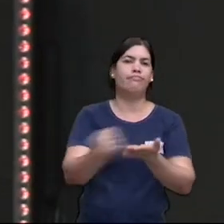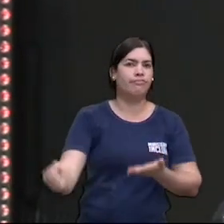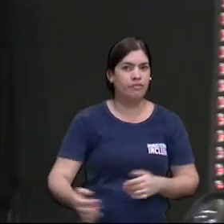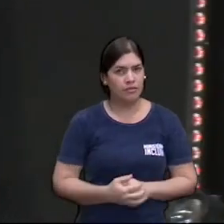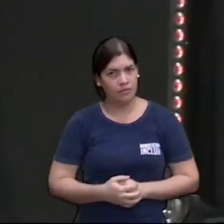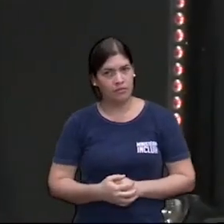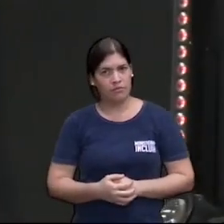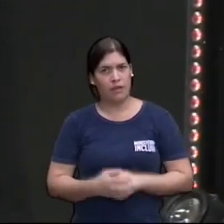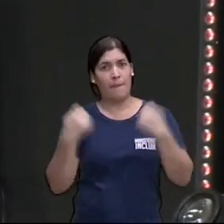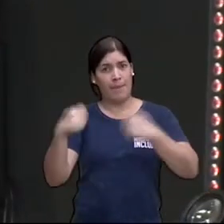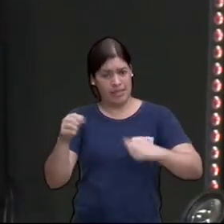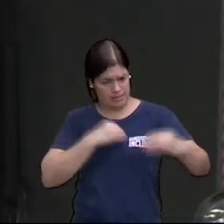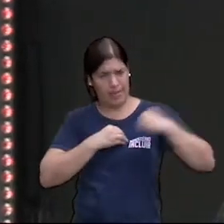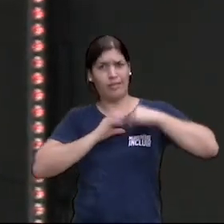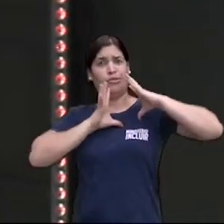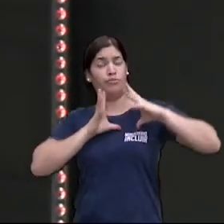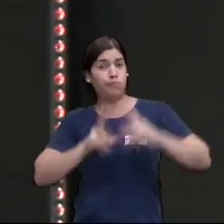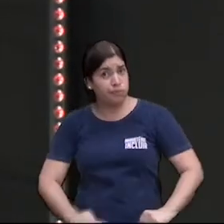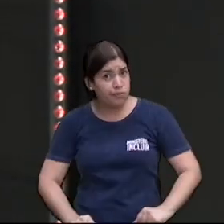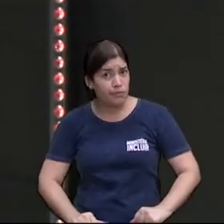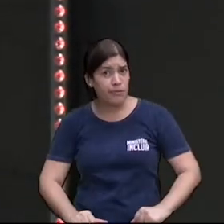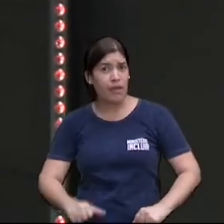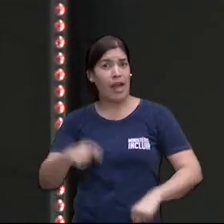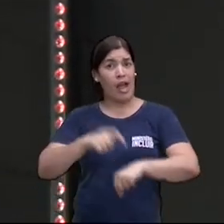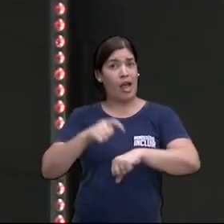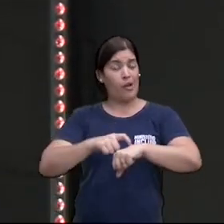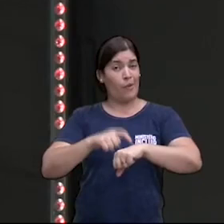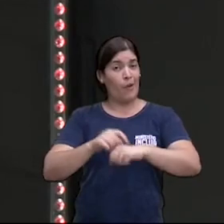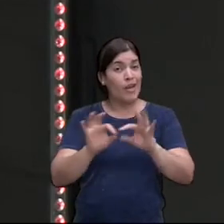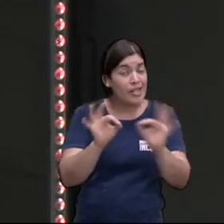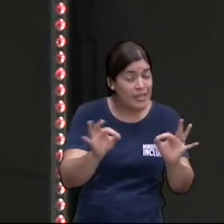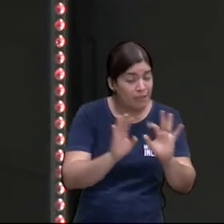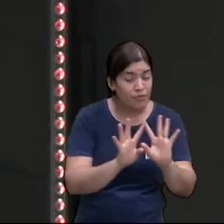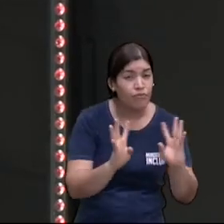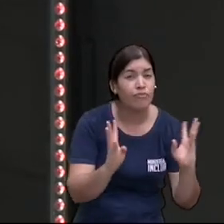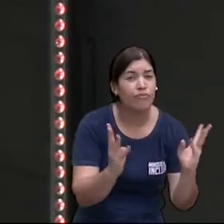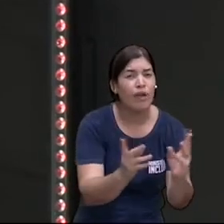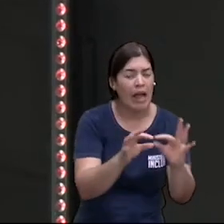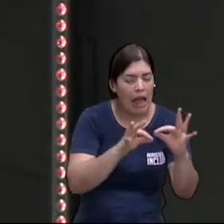limpe o pecado da sua vida enquanto não é uma fortaleza, porque a fortaleza é mais difícil de ser derrubada,